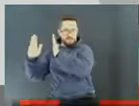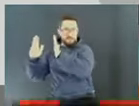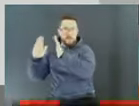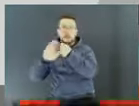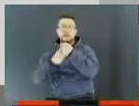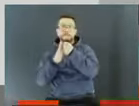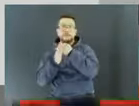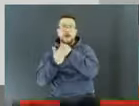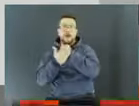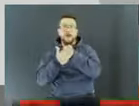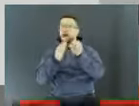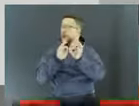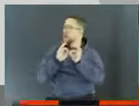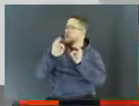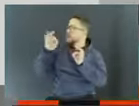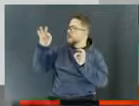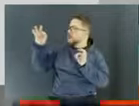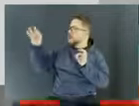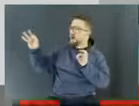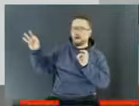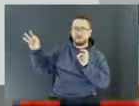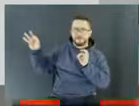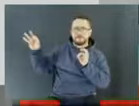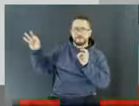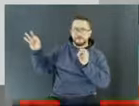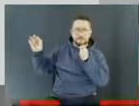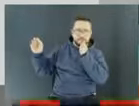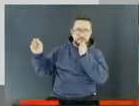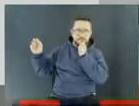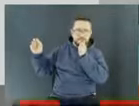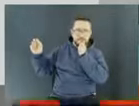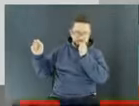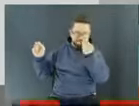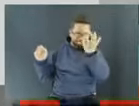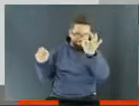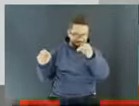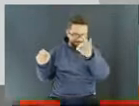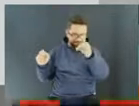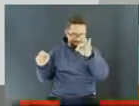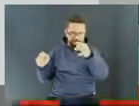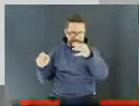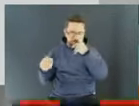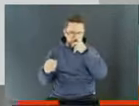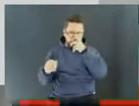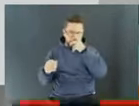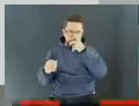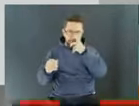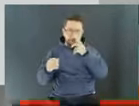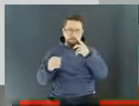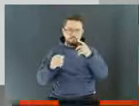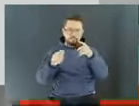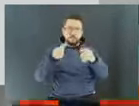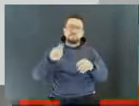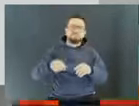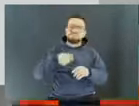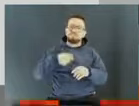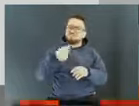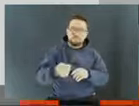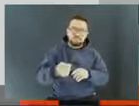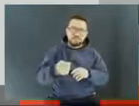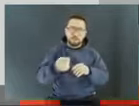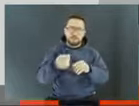está o nosso público-alvo. E por motivos de legislação, nos coloca, por